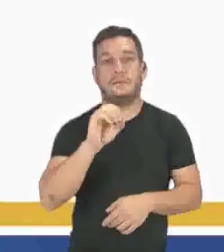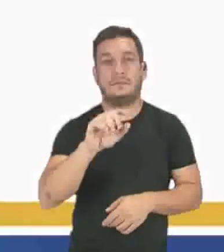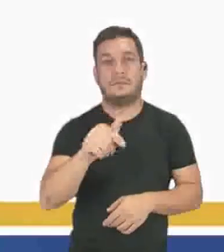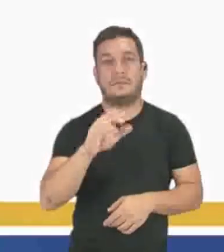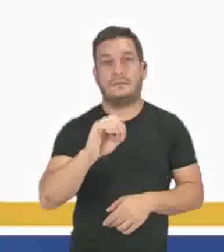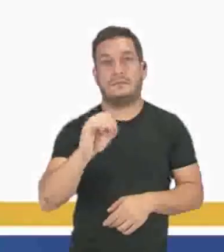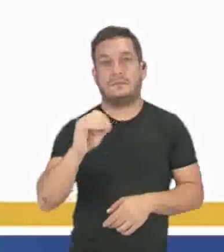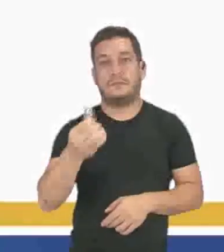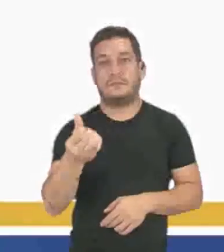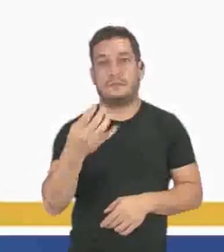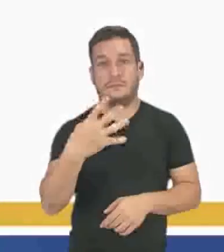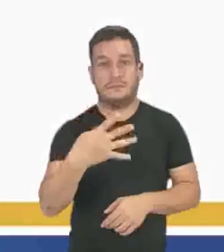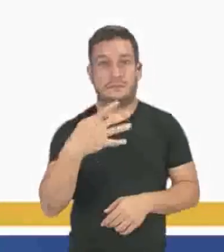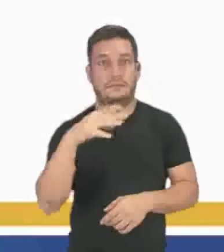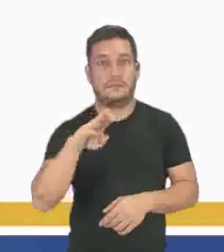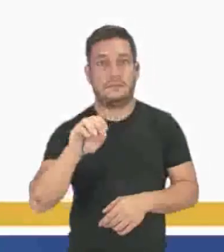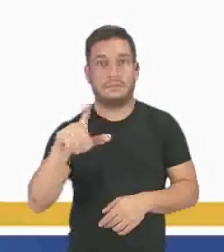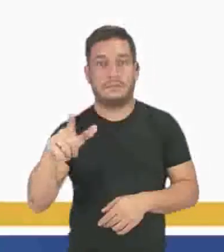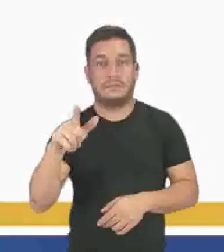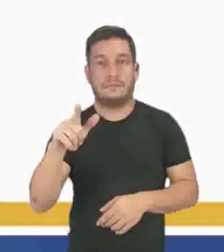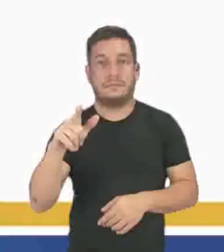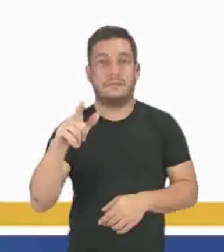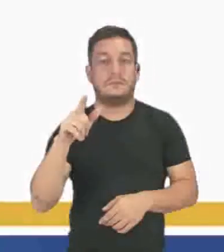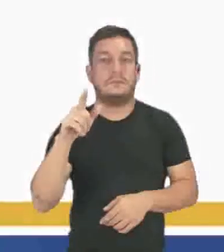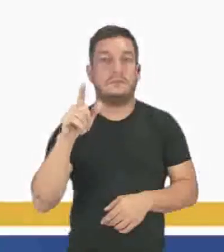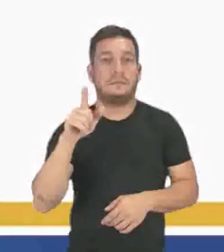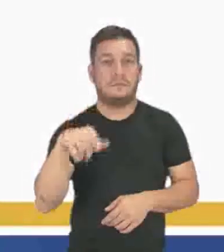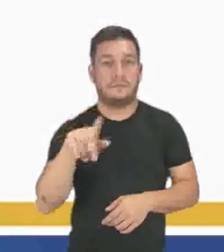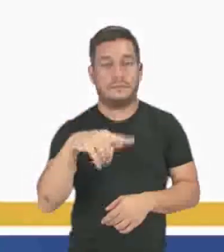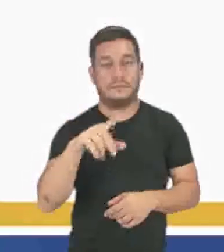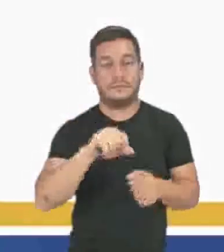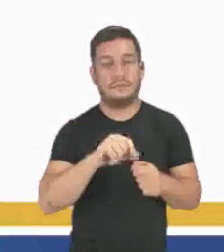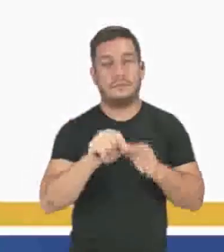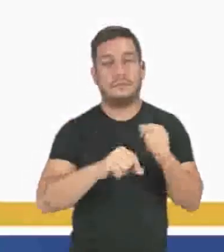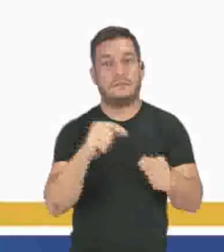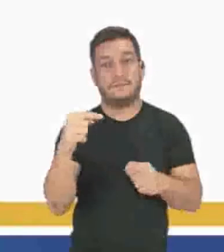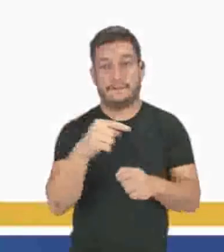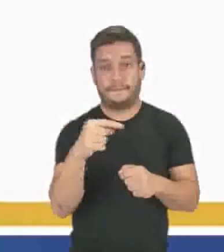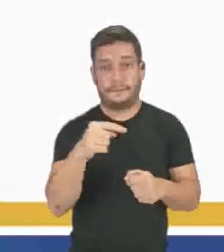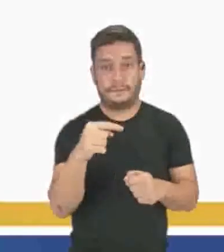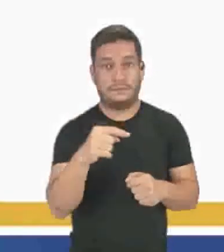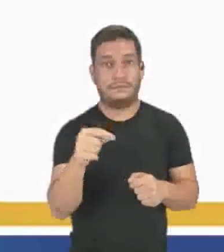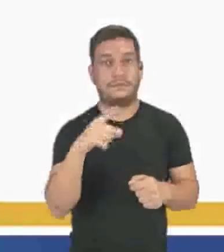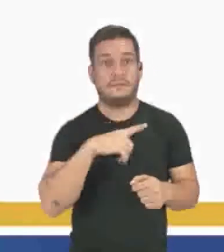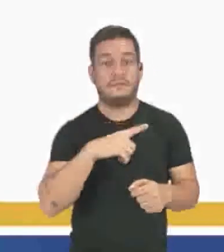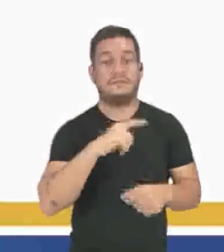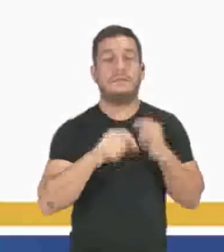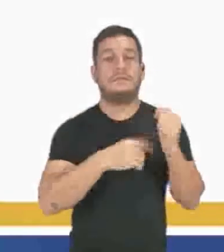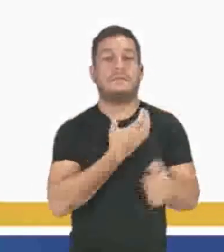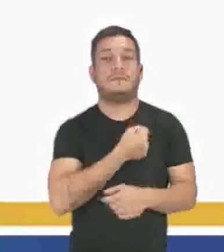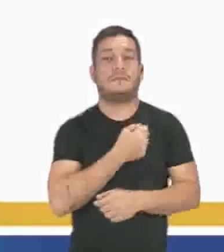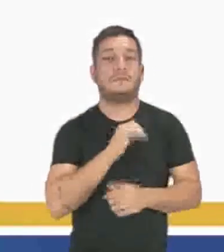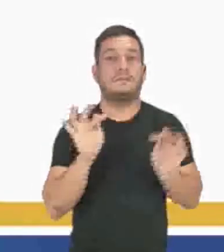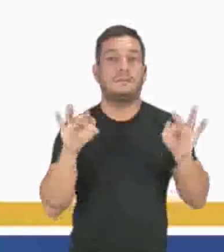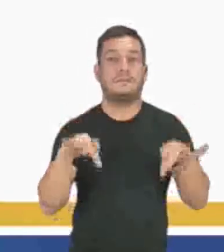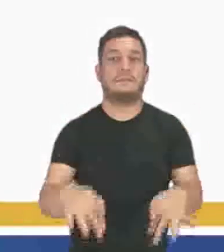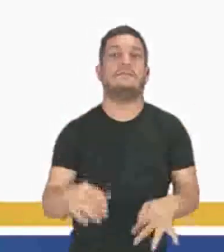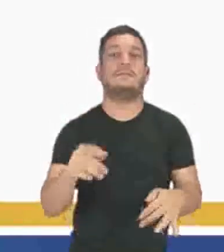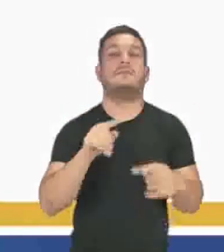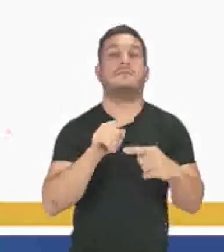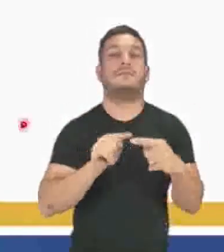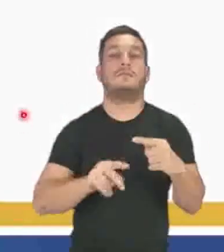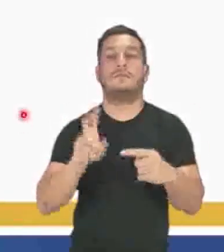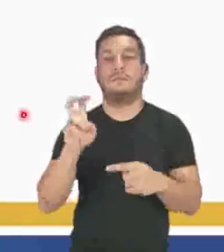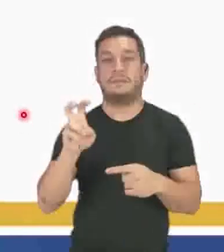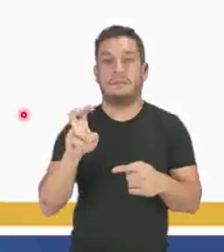,064 mols por litro. Aqui, você faz a subtração. Quando tiver o valor final, divide por